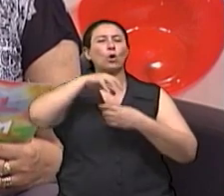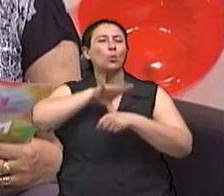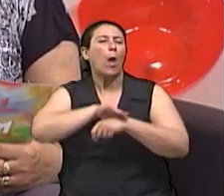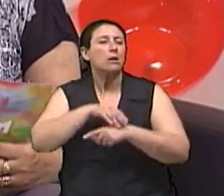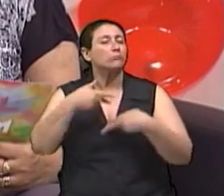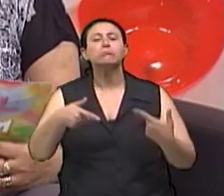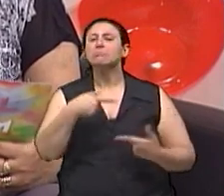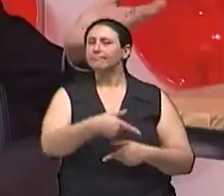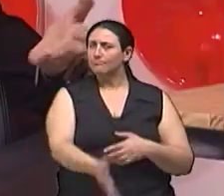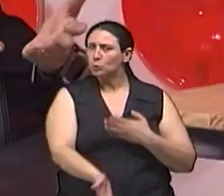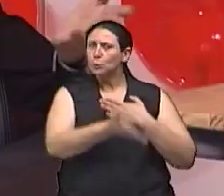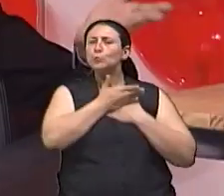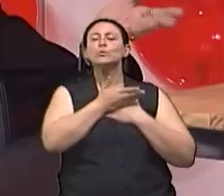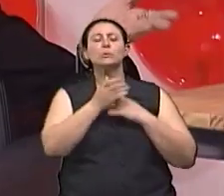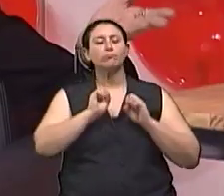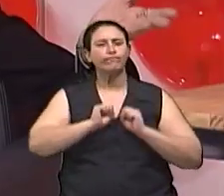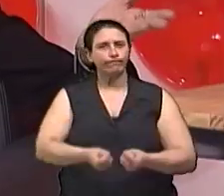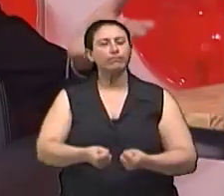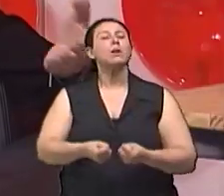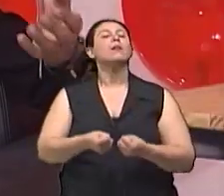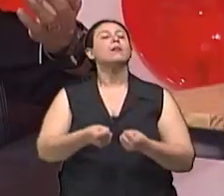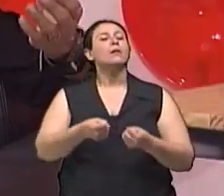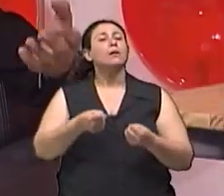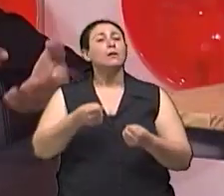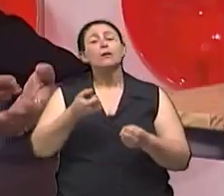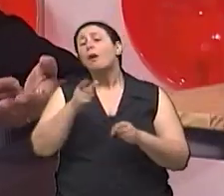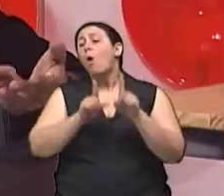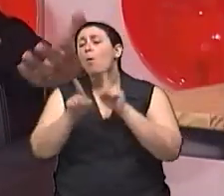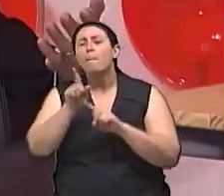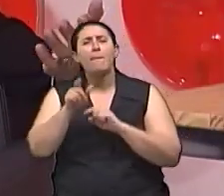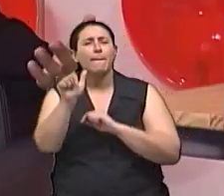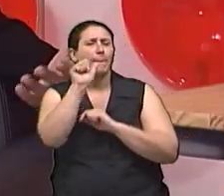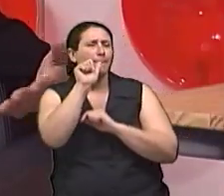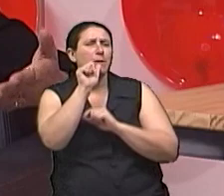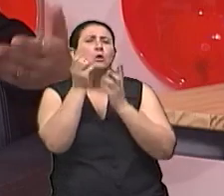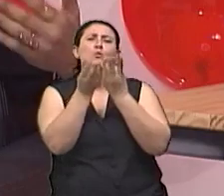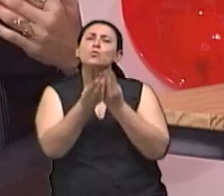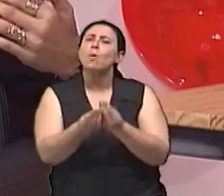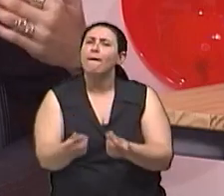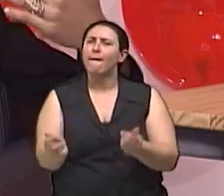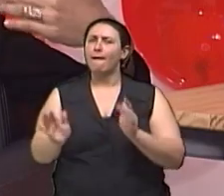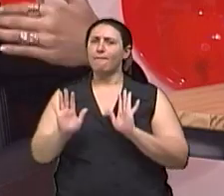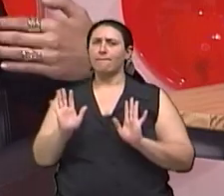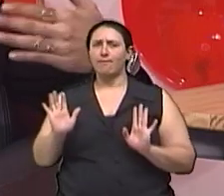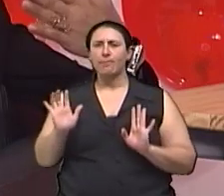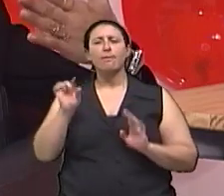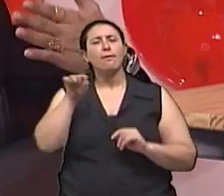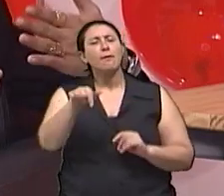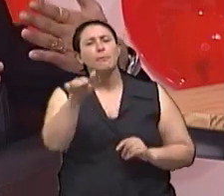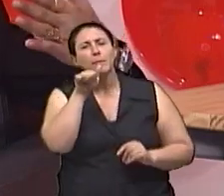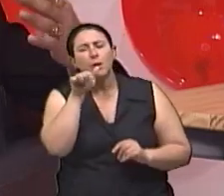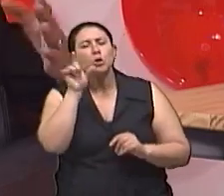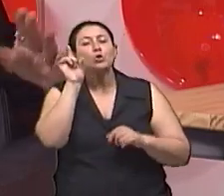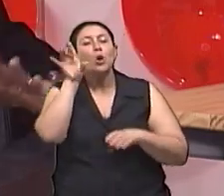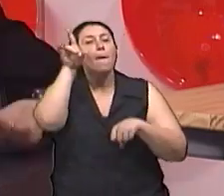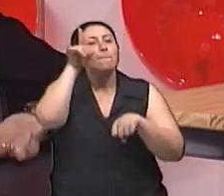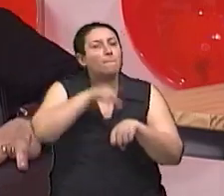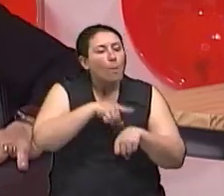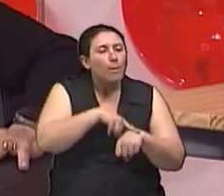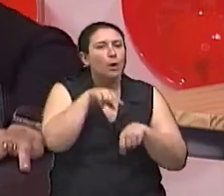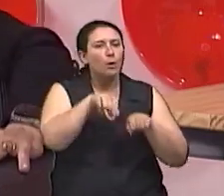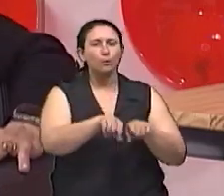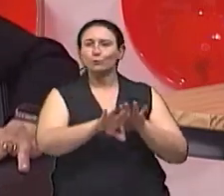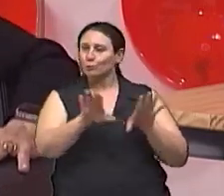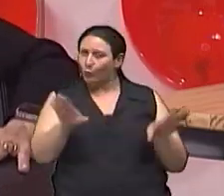alguma bebida, né? Que seja suave E que seja somente para ingerir o